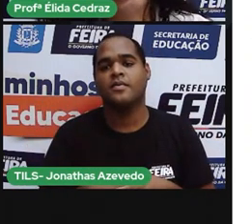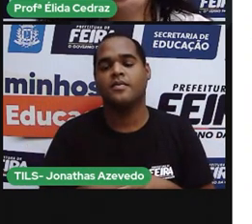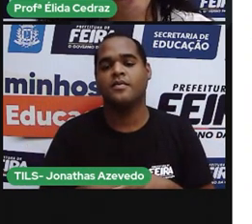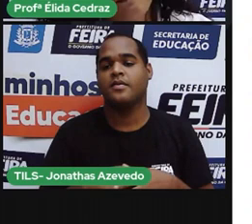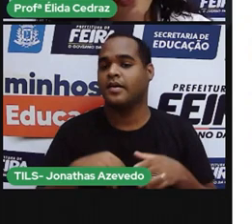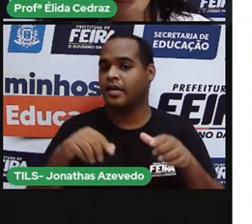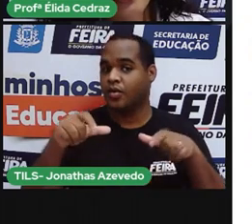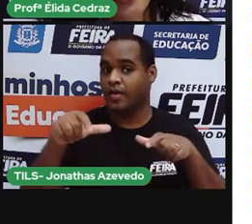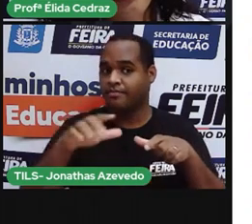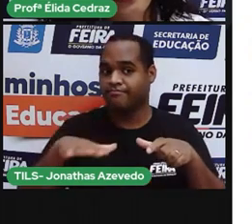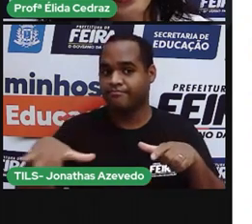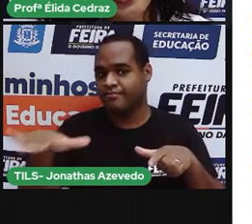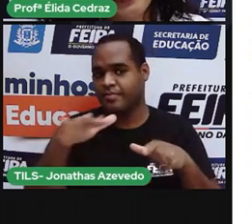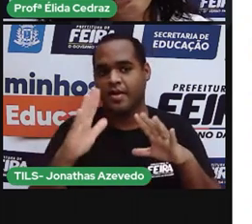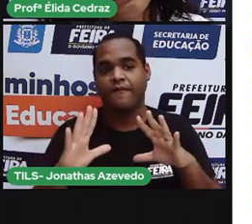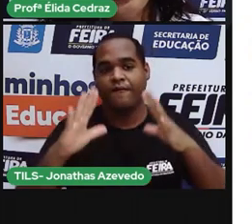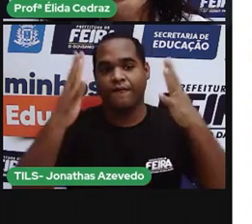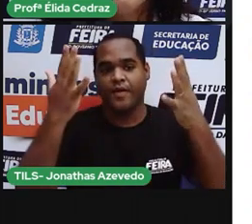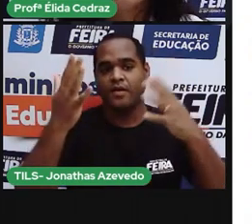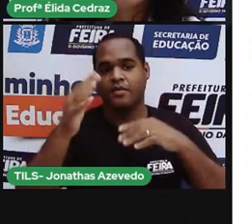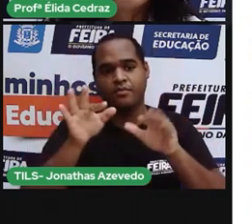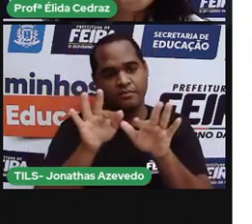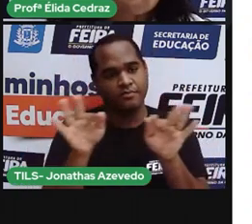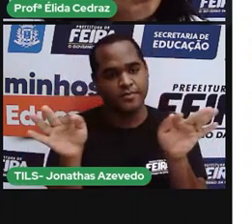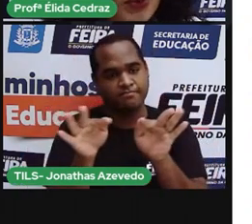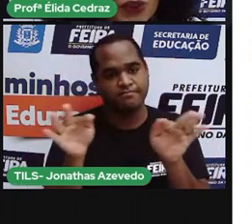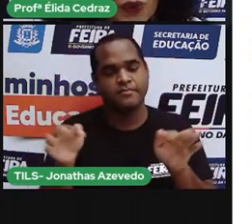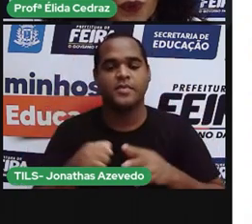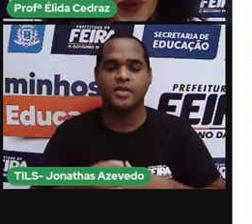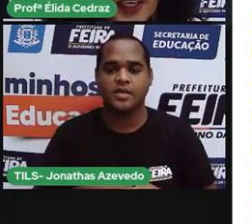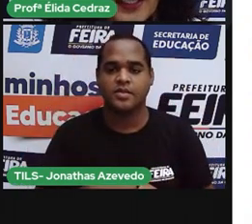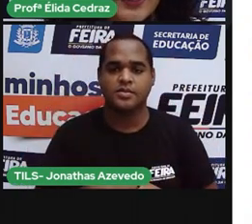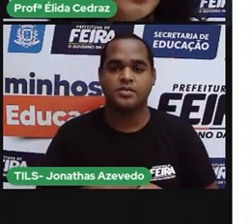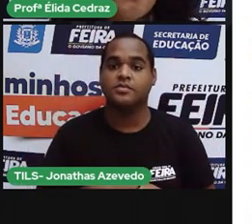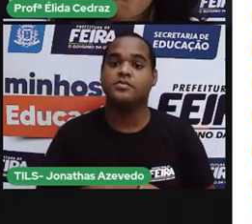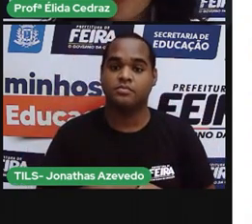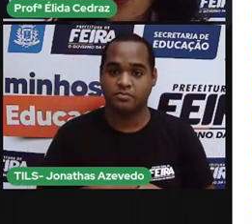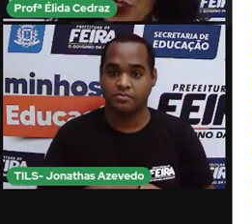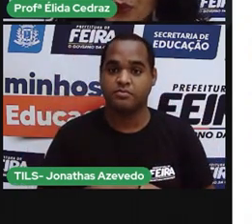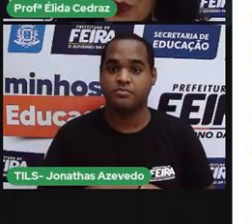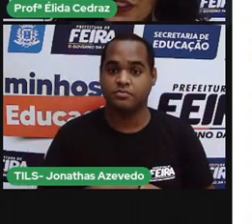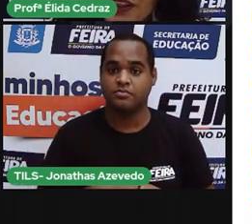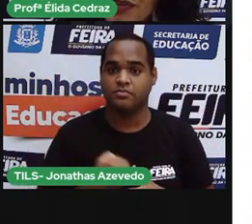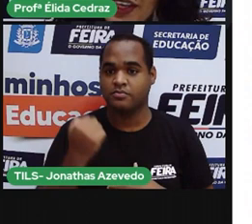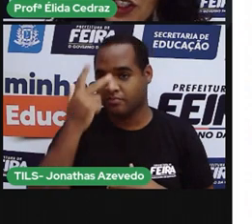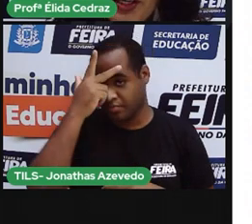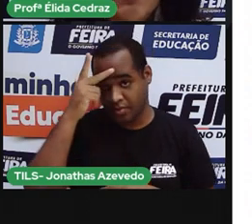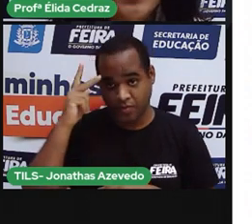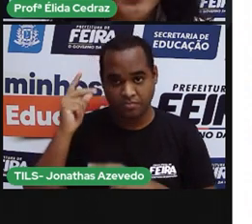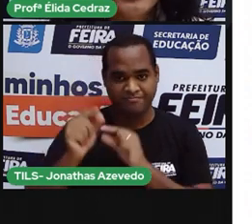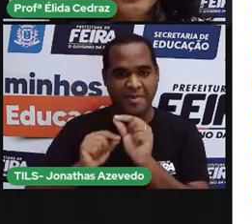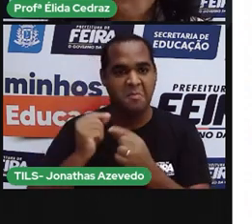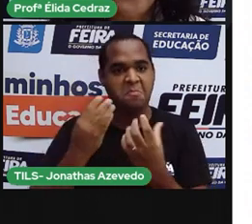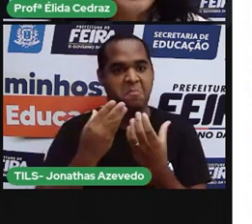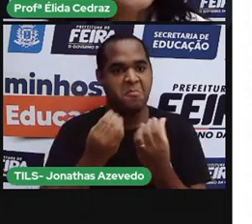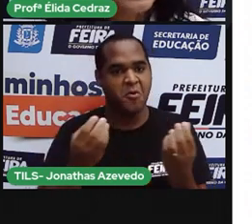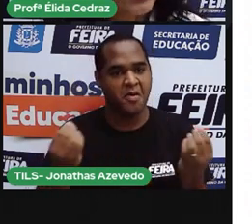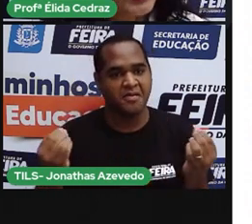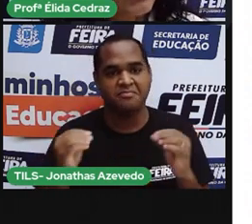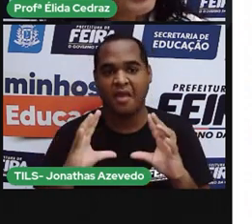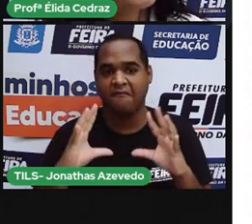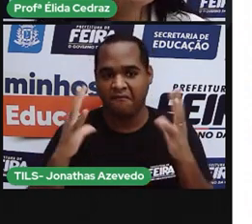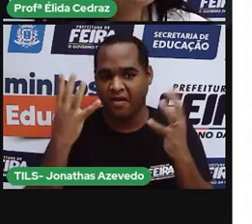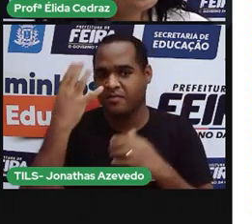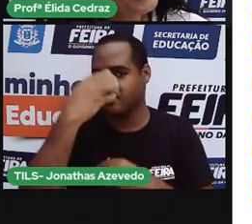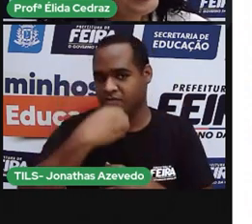festa dos São Pedro de Anilson. Muito concorrida, muito bonita a festa. Então, essa